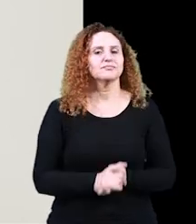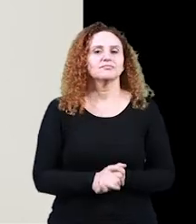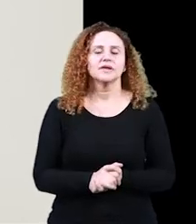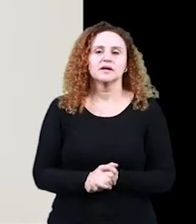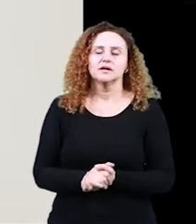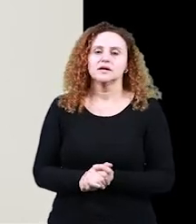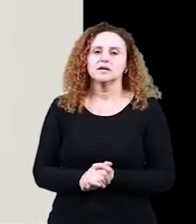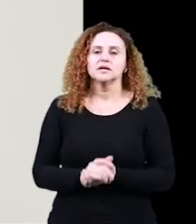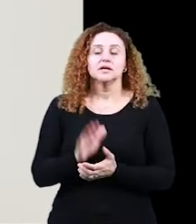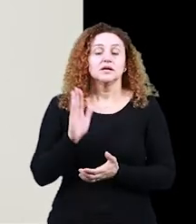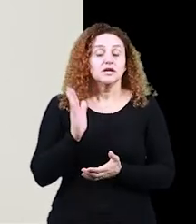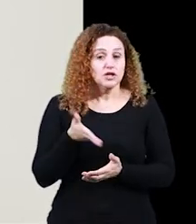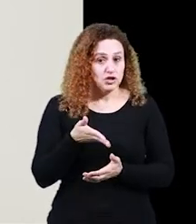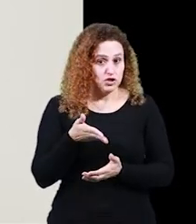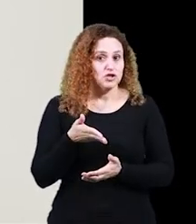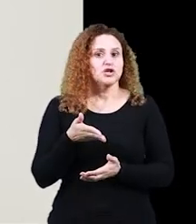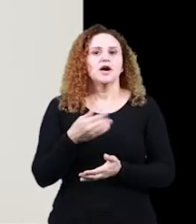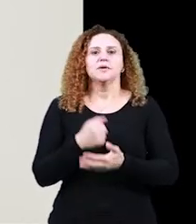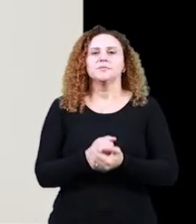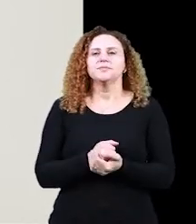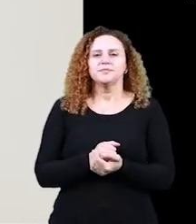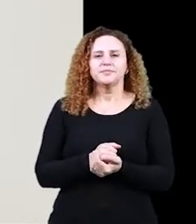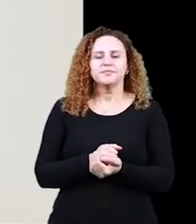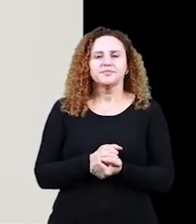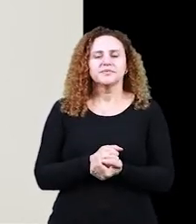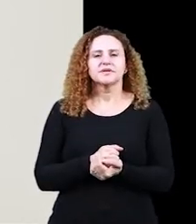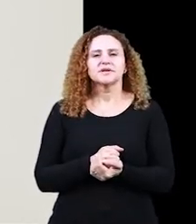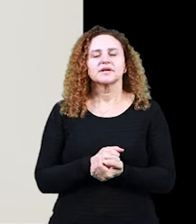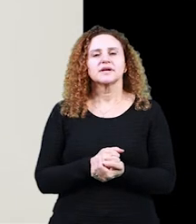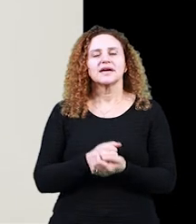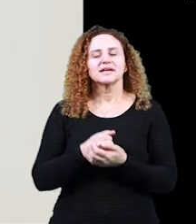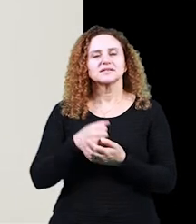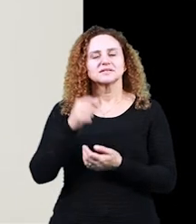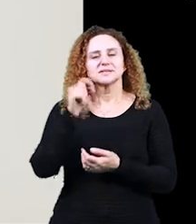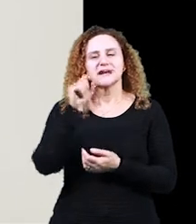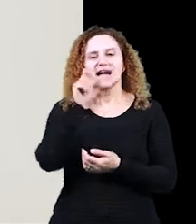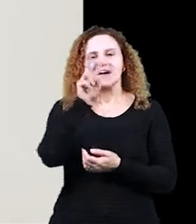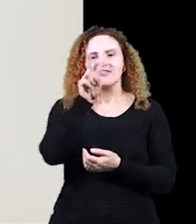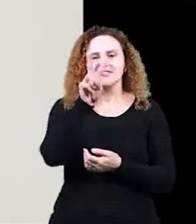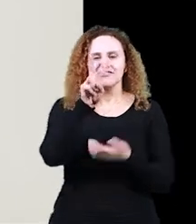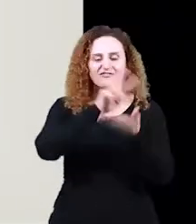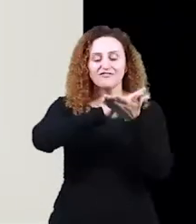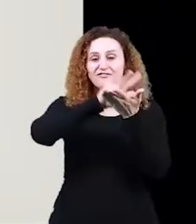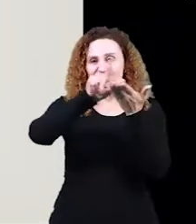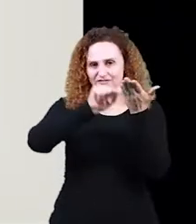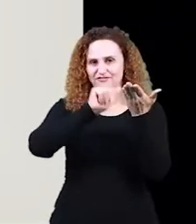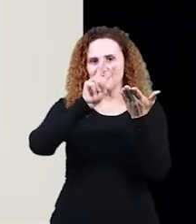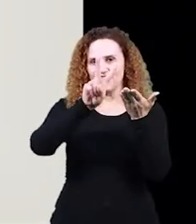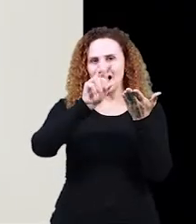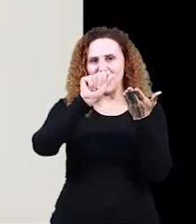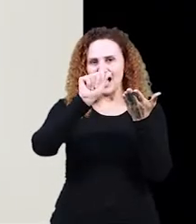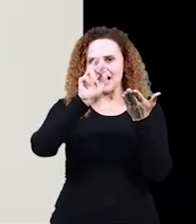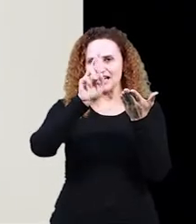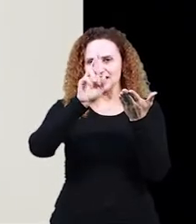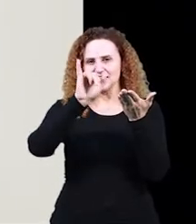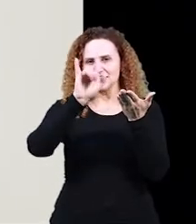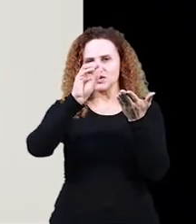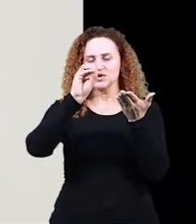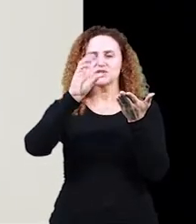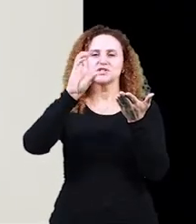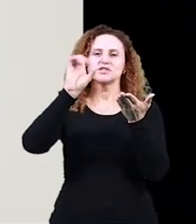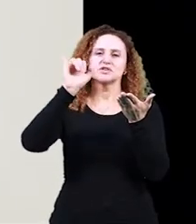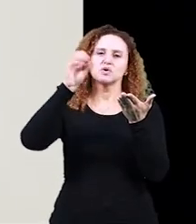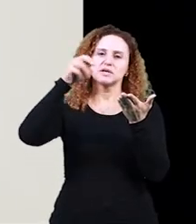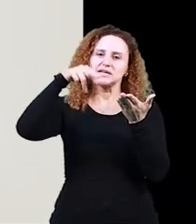A abordagem variacionista apoia-se em pressupostos teóricos que permitem sistematizar o aparente